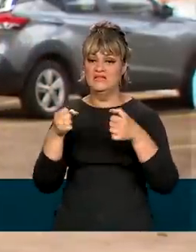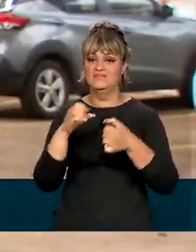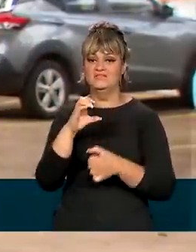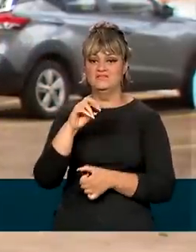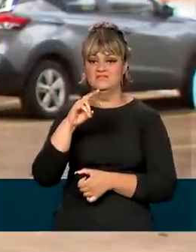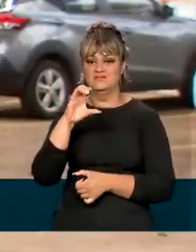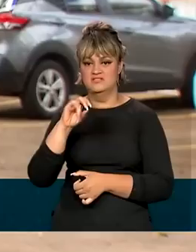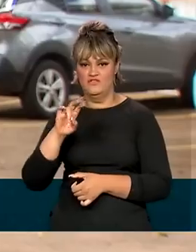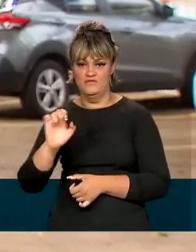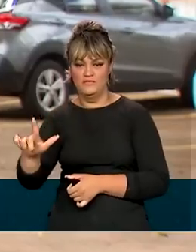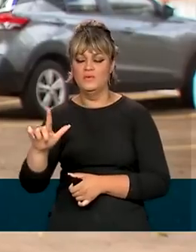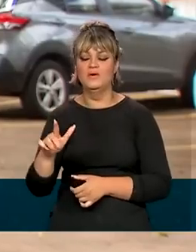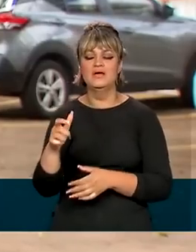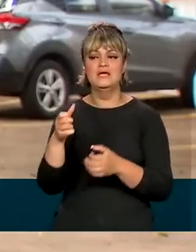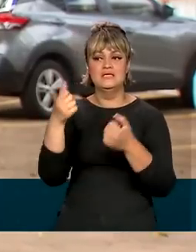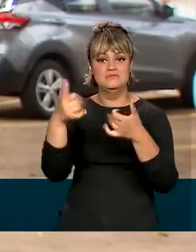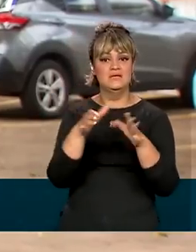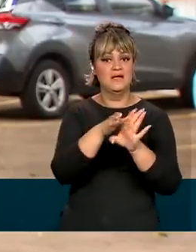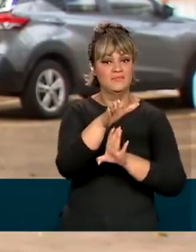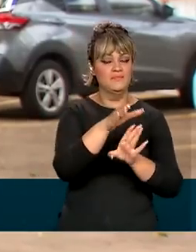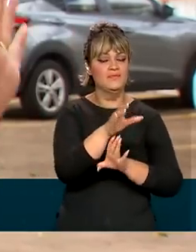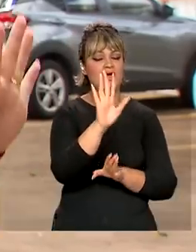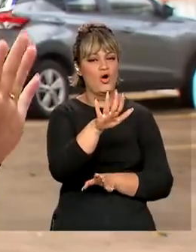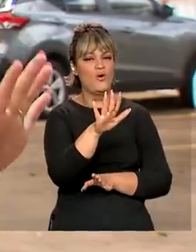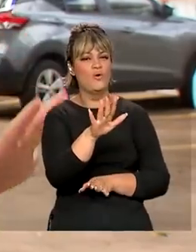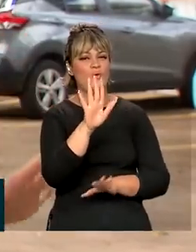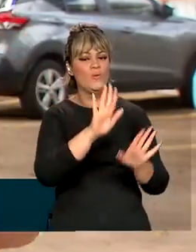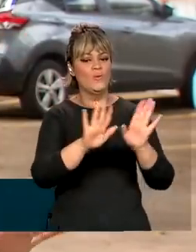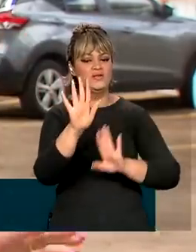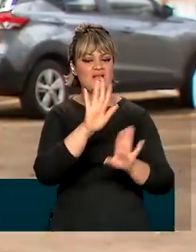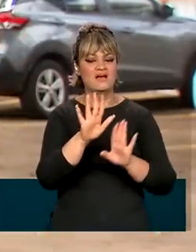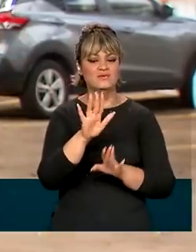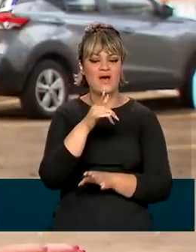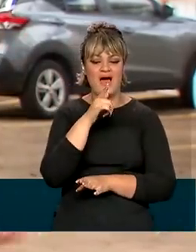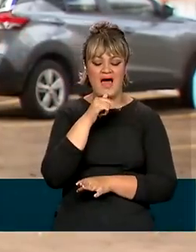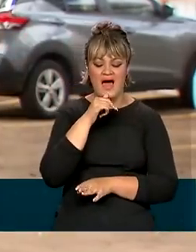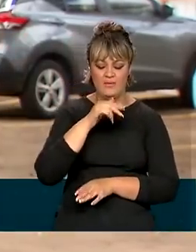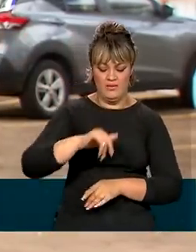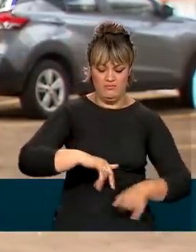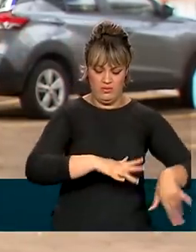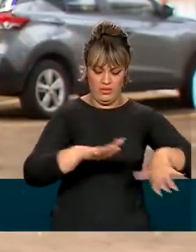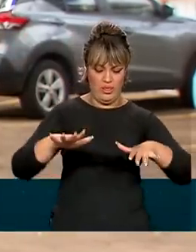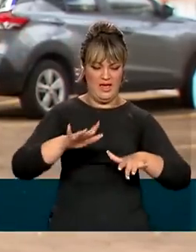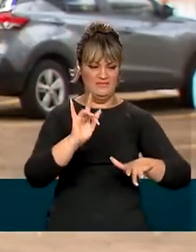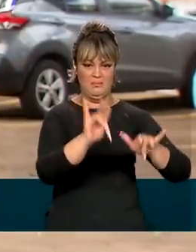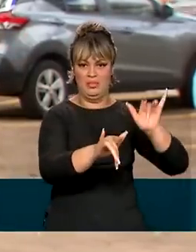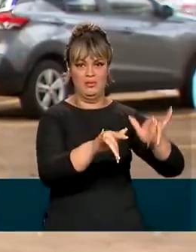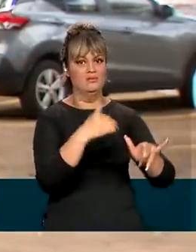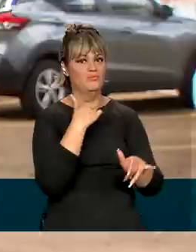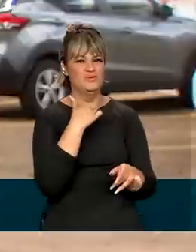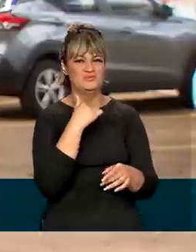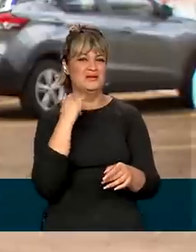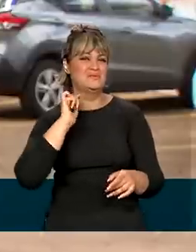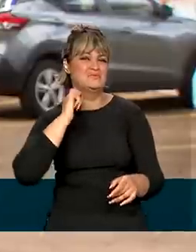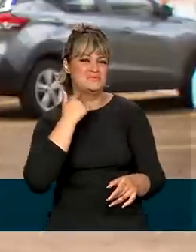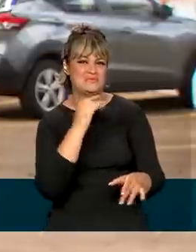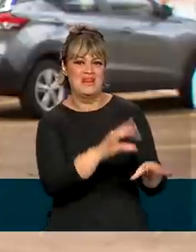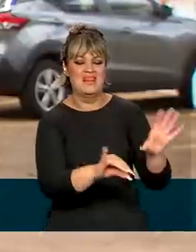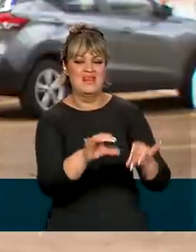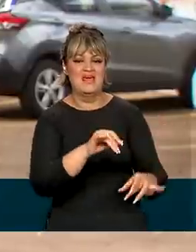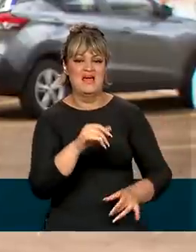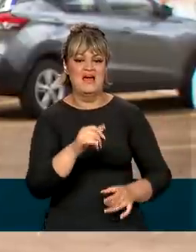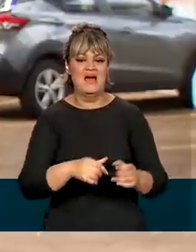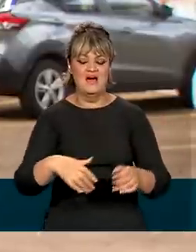Nacional orienta que se evite, por exemplo, contato com a água de alagamentos, que pode estar contaminada. Nada de